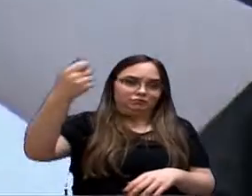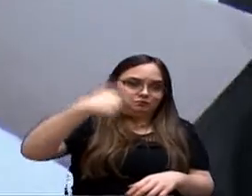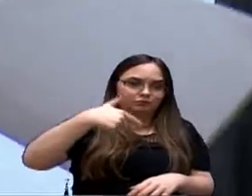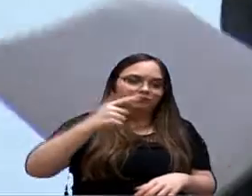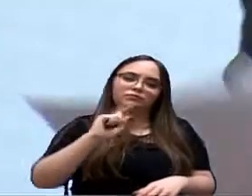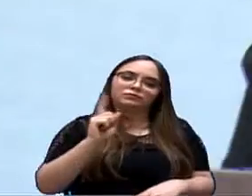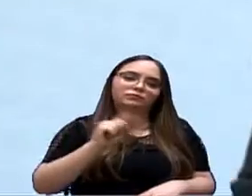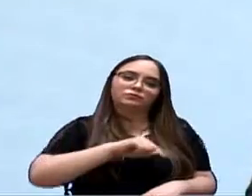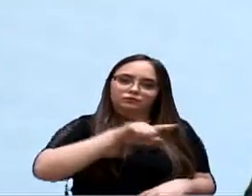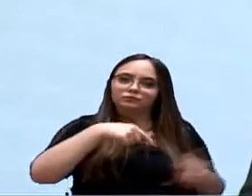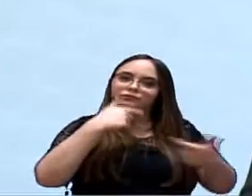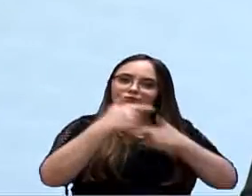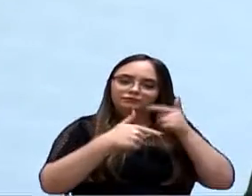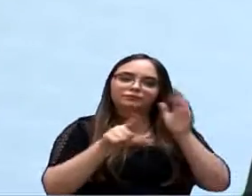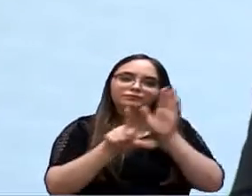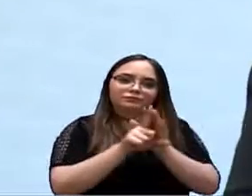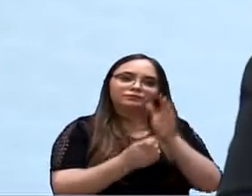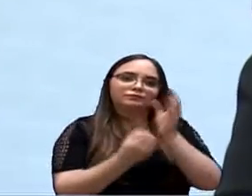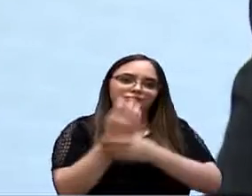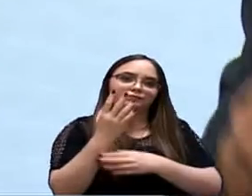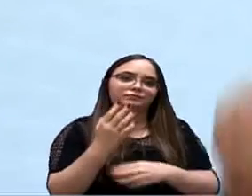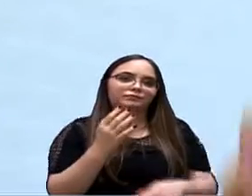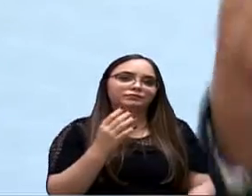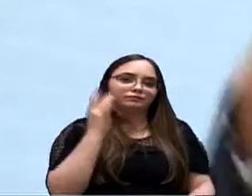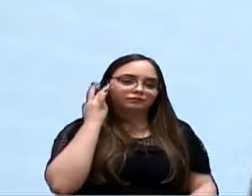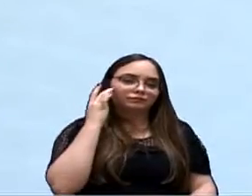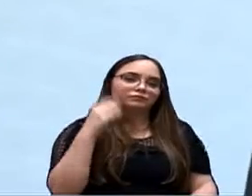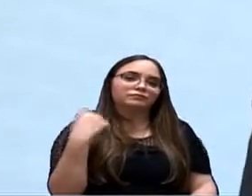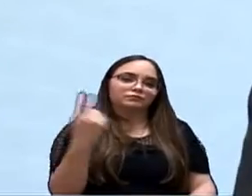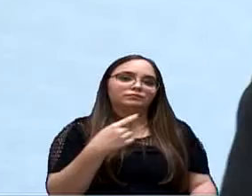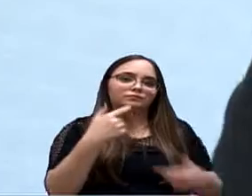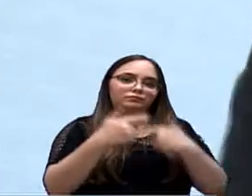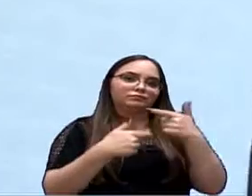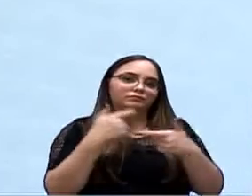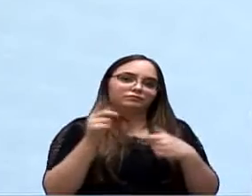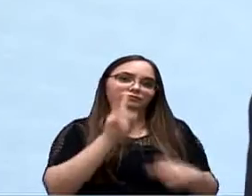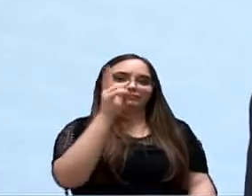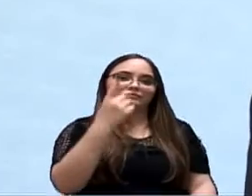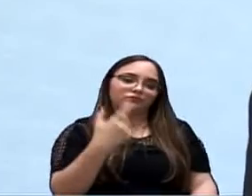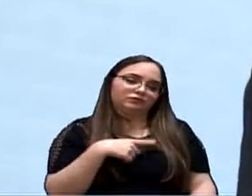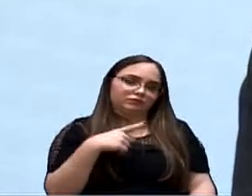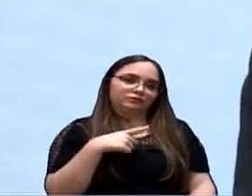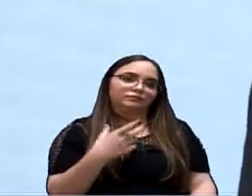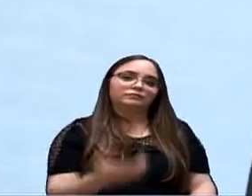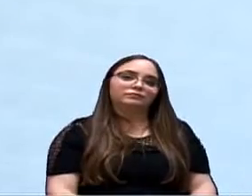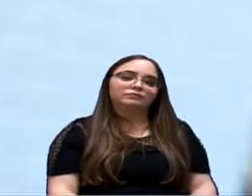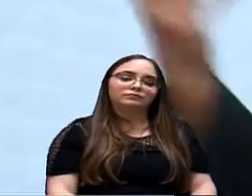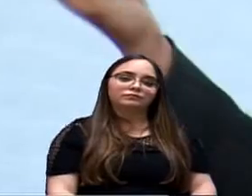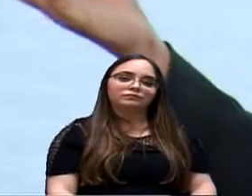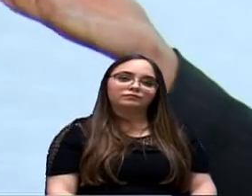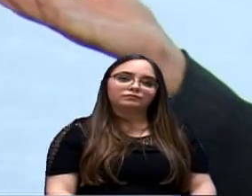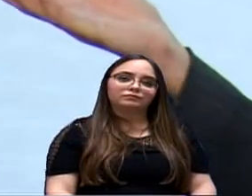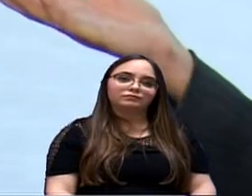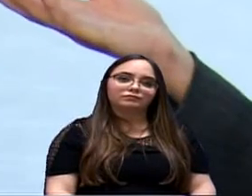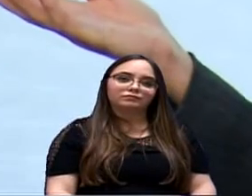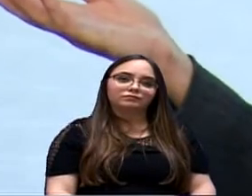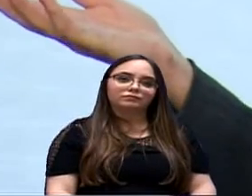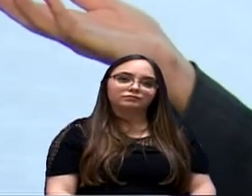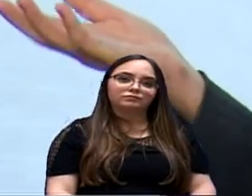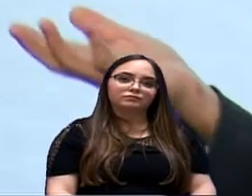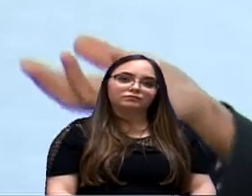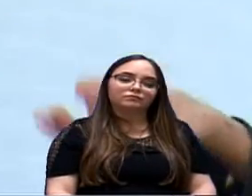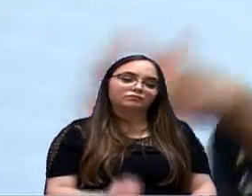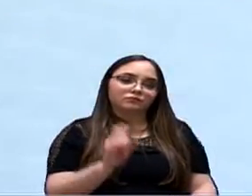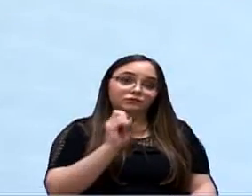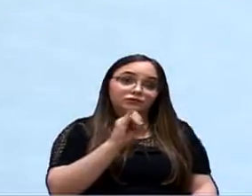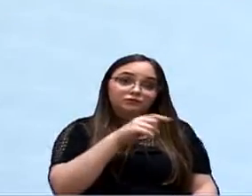Então, acho que há uma desvalorização em relação ao nosso trabalho enquanto legislar. Por esse motivo, senhor presidente,